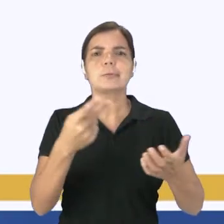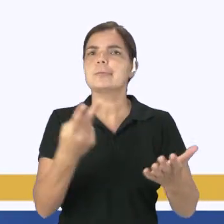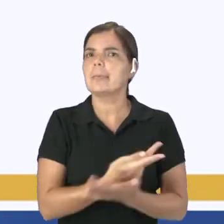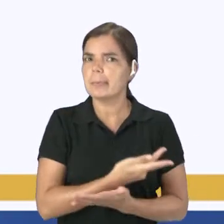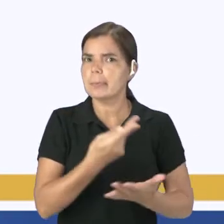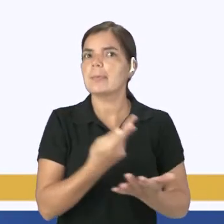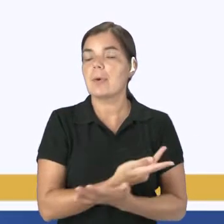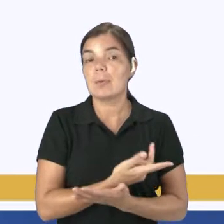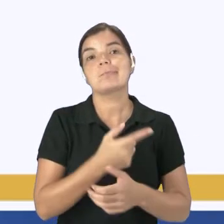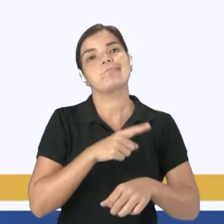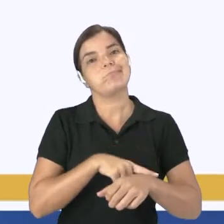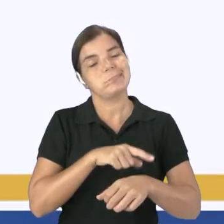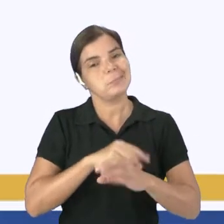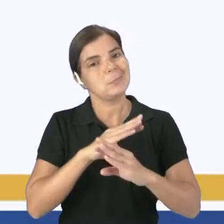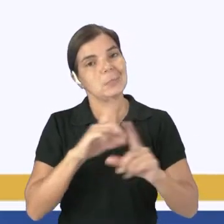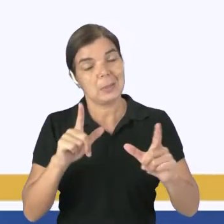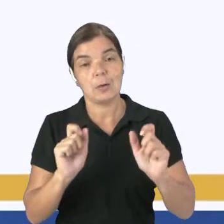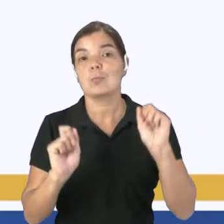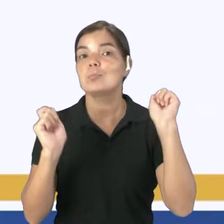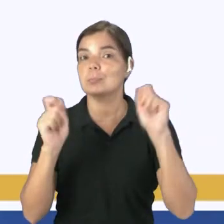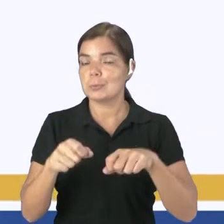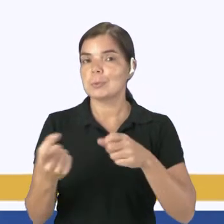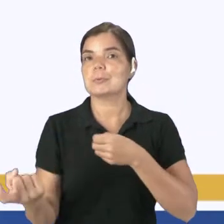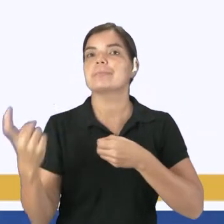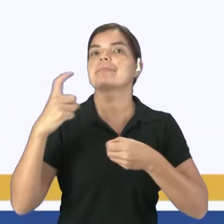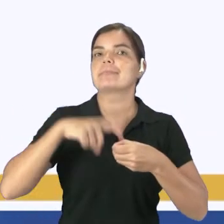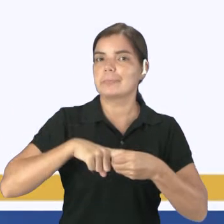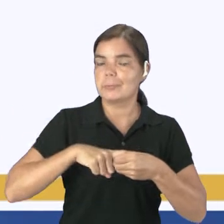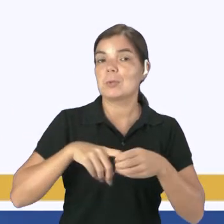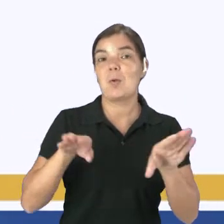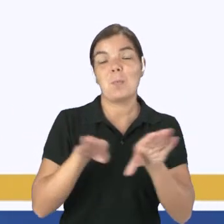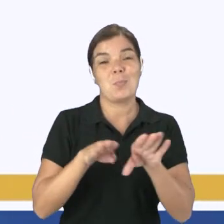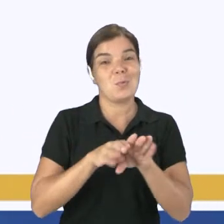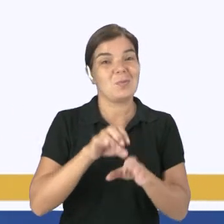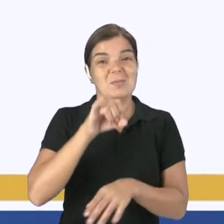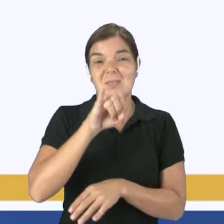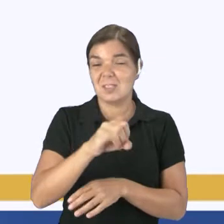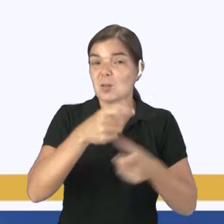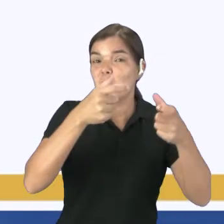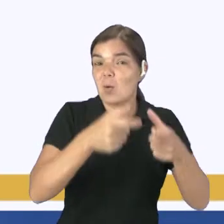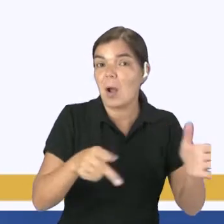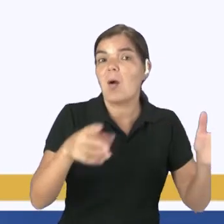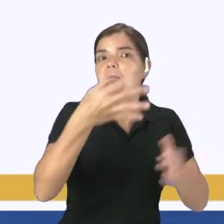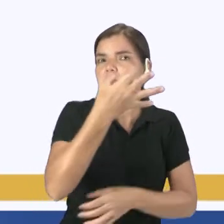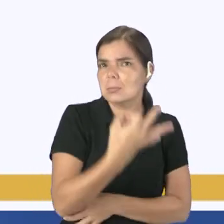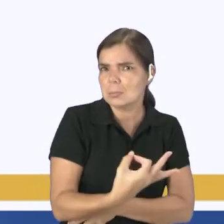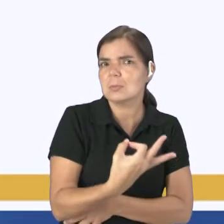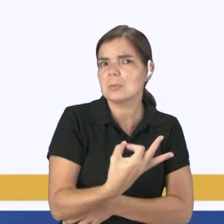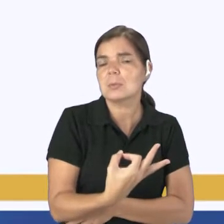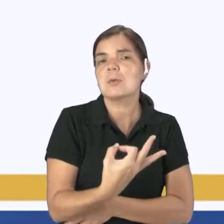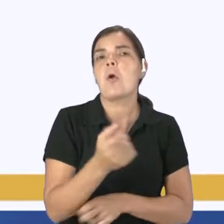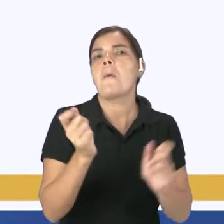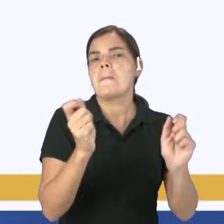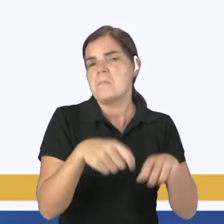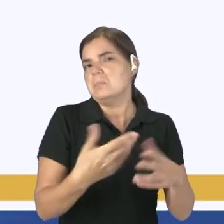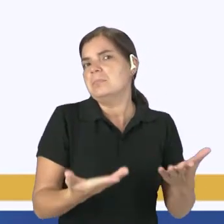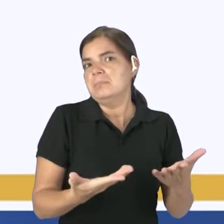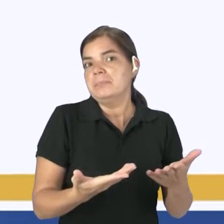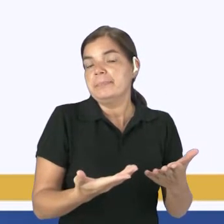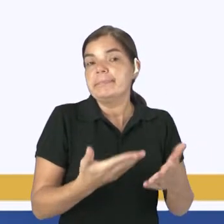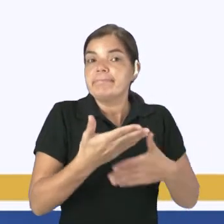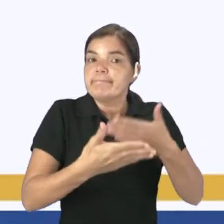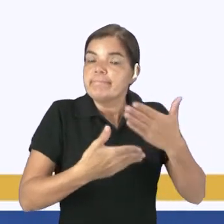uma hora, é claro, ele pode acabar retornando. Porque se ele não está onde deveria ou poderia, de repente, passar por um processo de